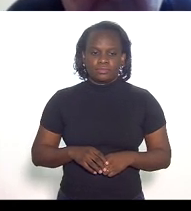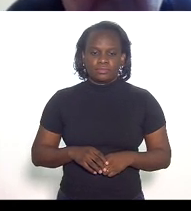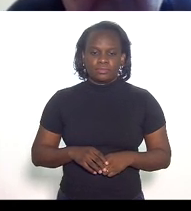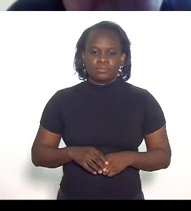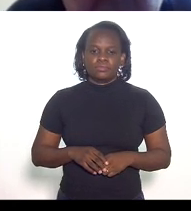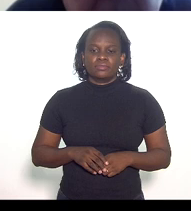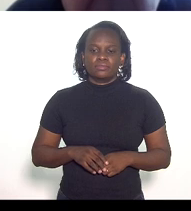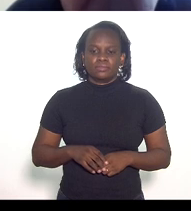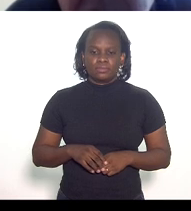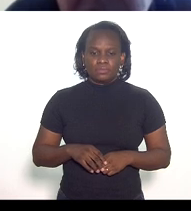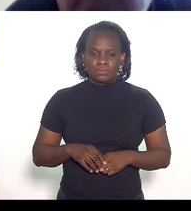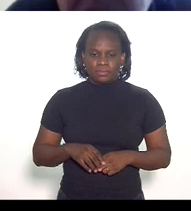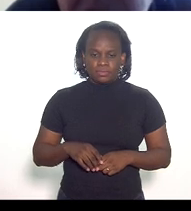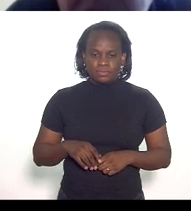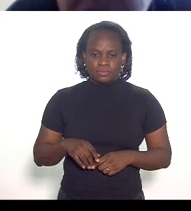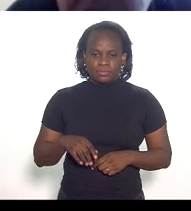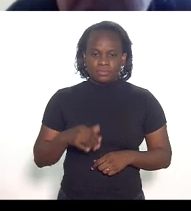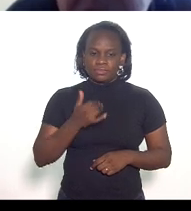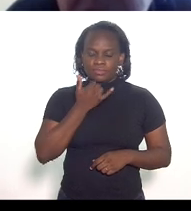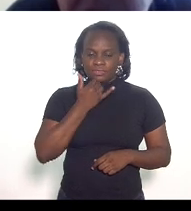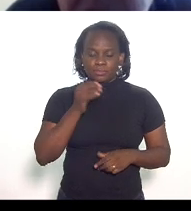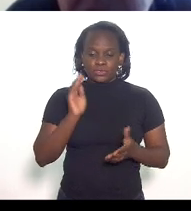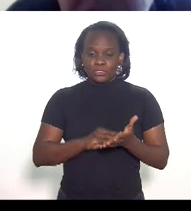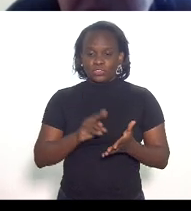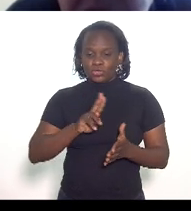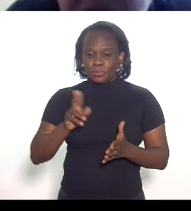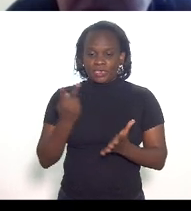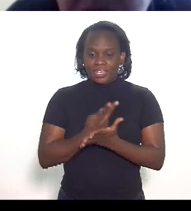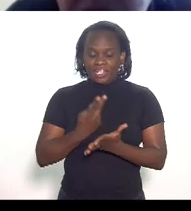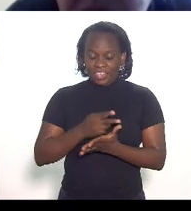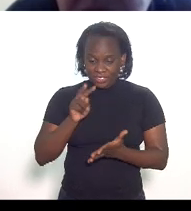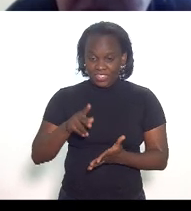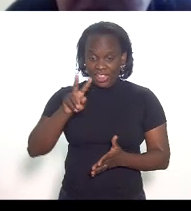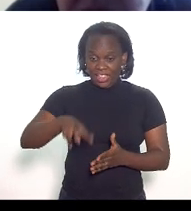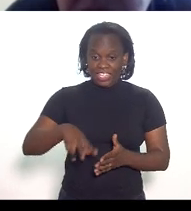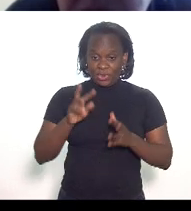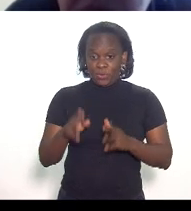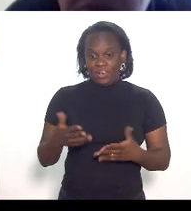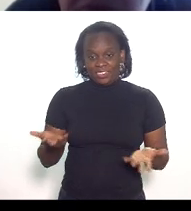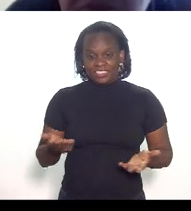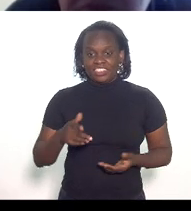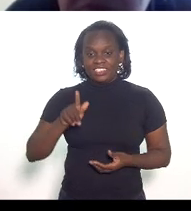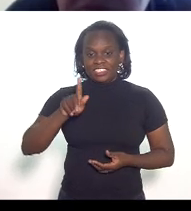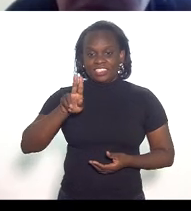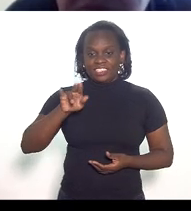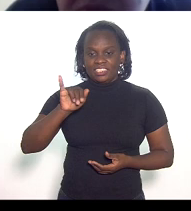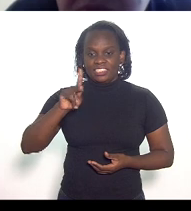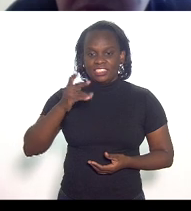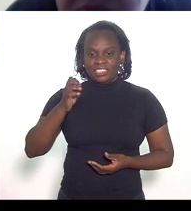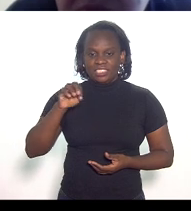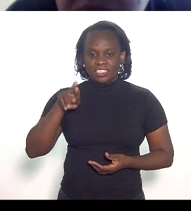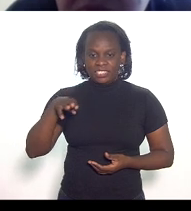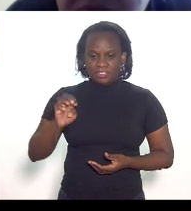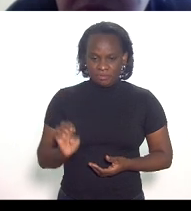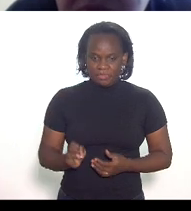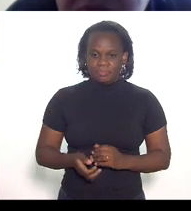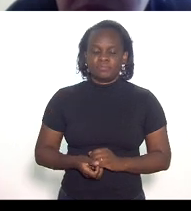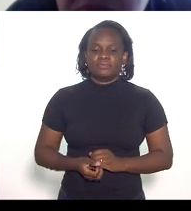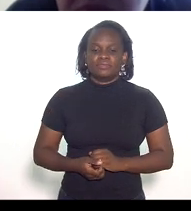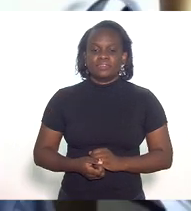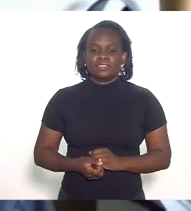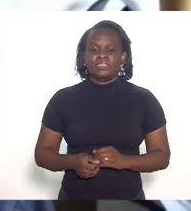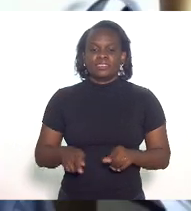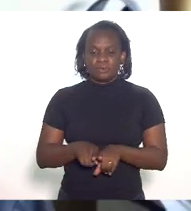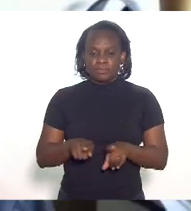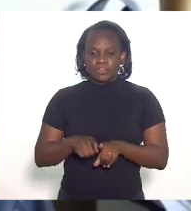Guilherme Pionte, deputado. Quando você botou o nome errado aí na frente, eu já ia ler novamente. Guilherme Pionte. Aqui